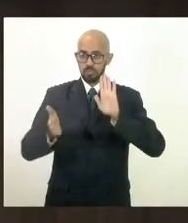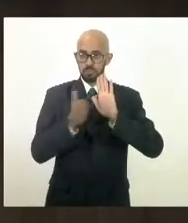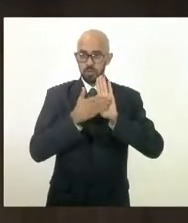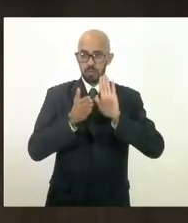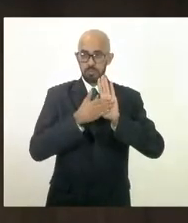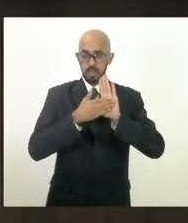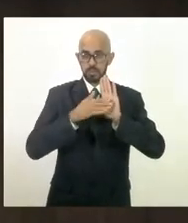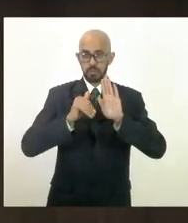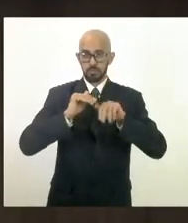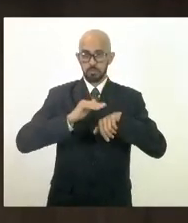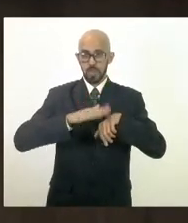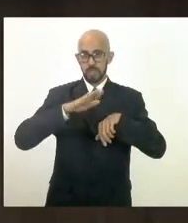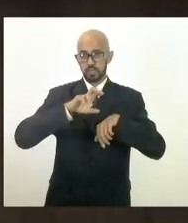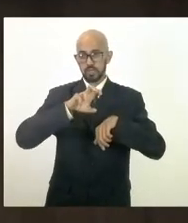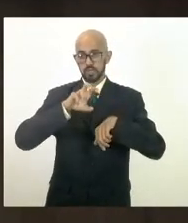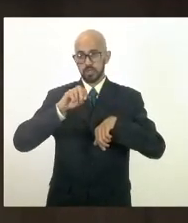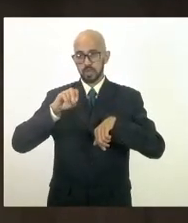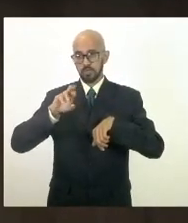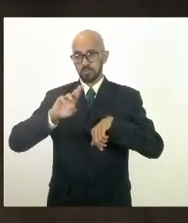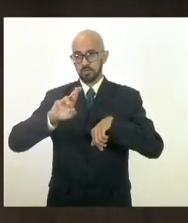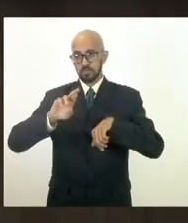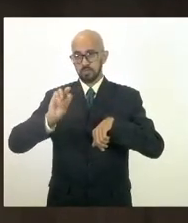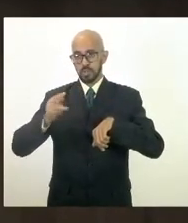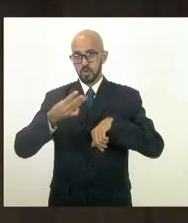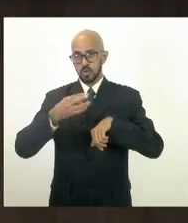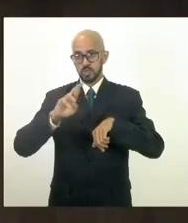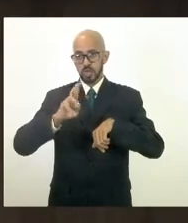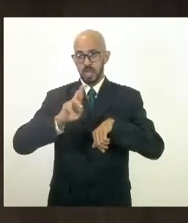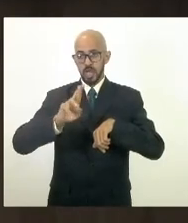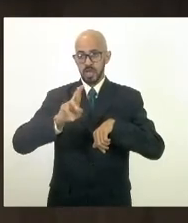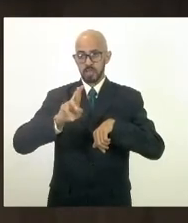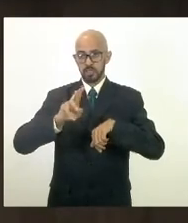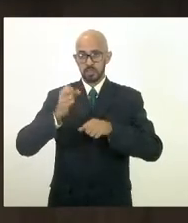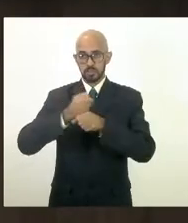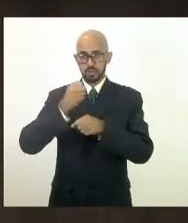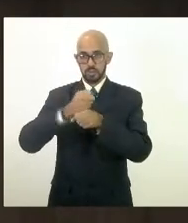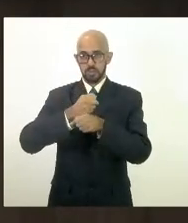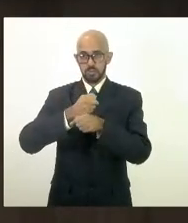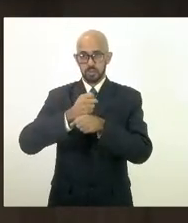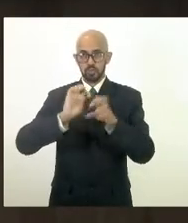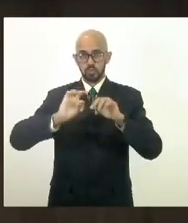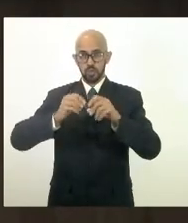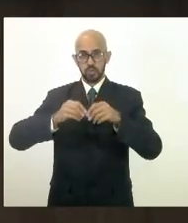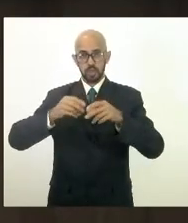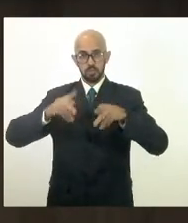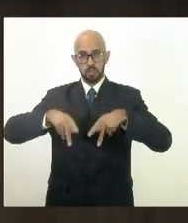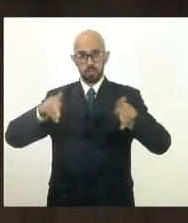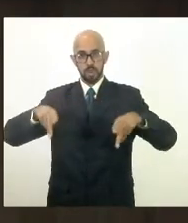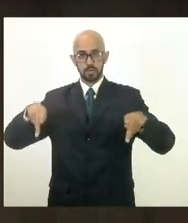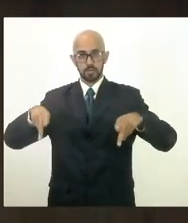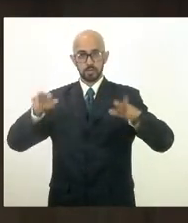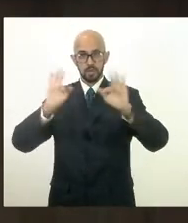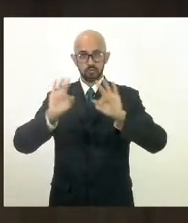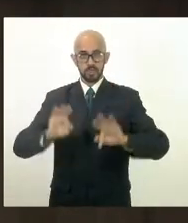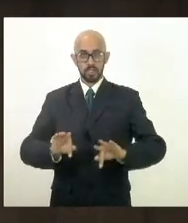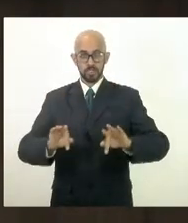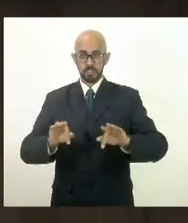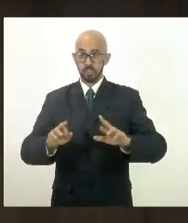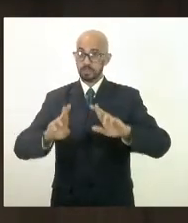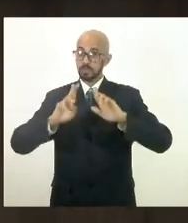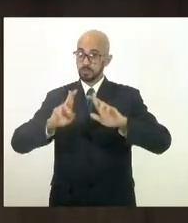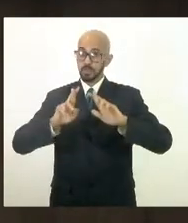500 milhões de reais em obra a região está em polvorosa a região não vê a hora